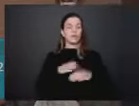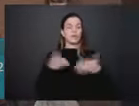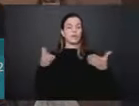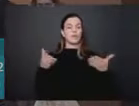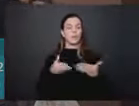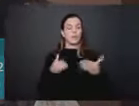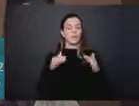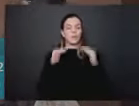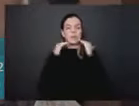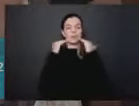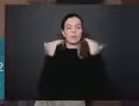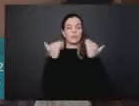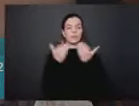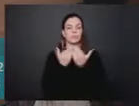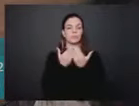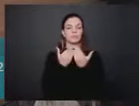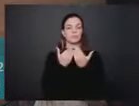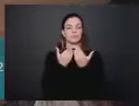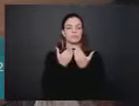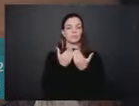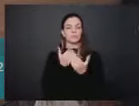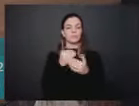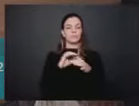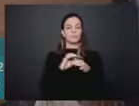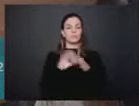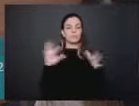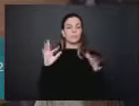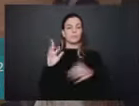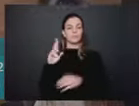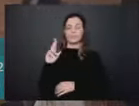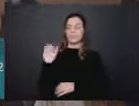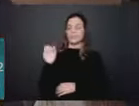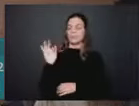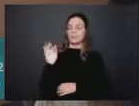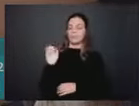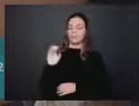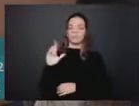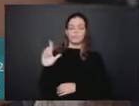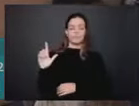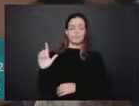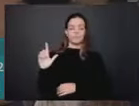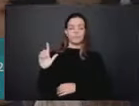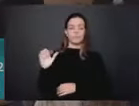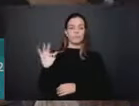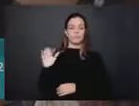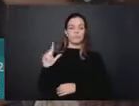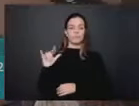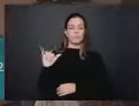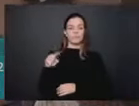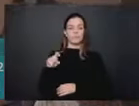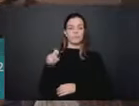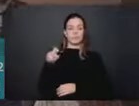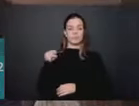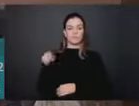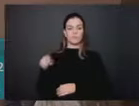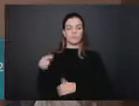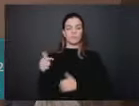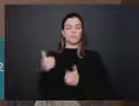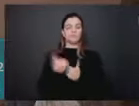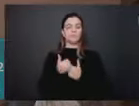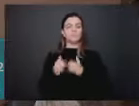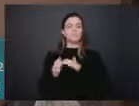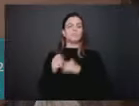destinado ao senhor Rafael Félix Corren, presidente da Asbras, Associação